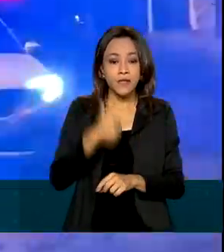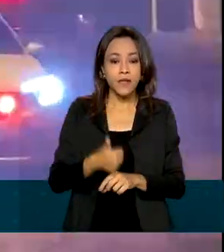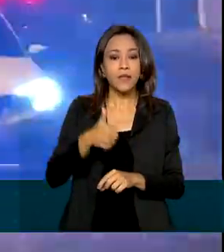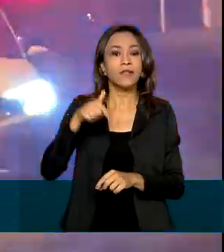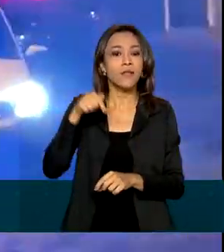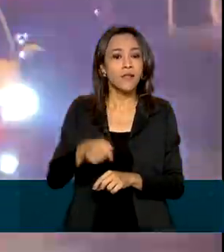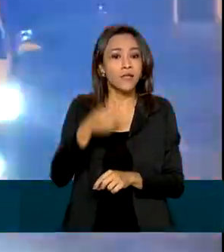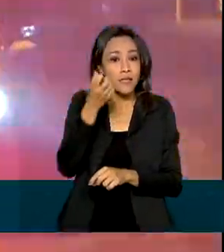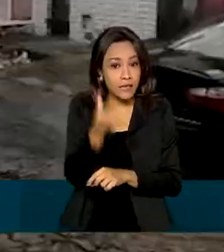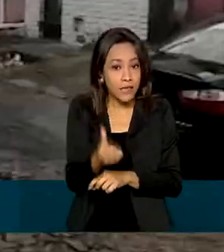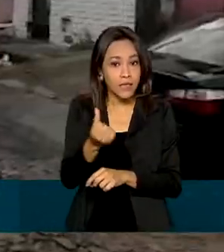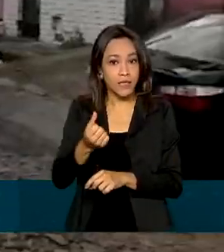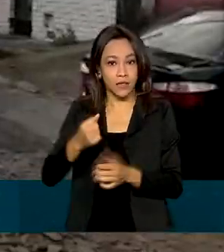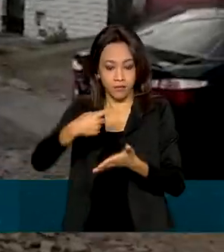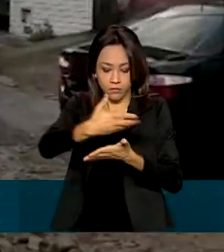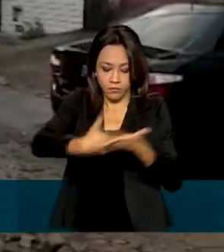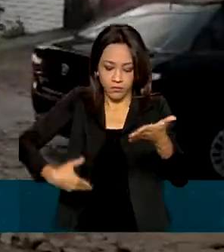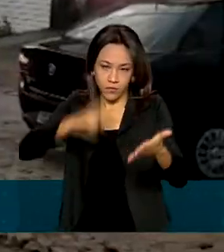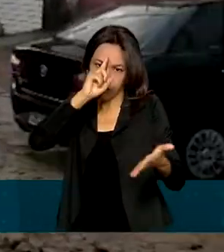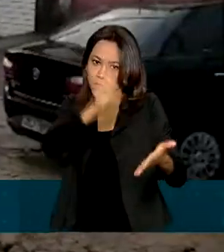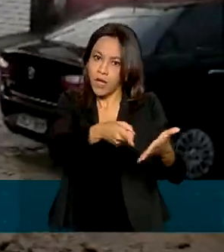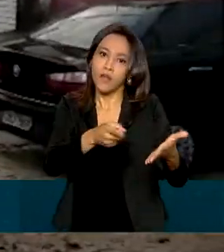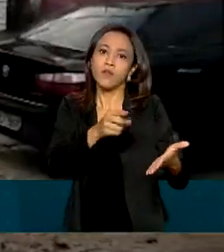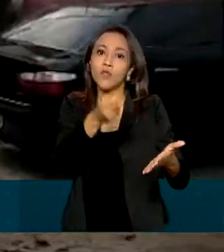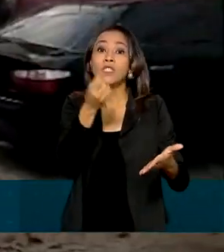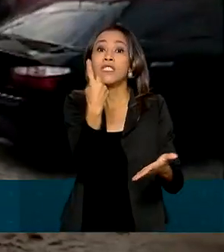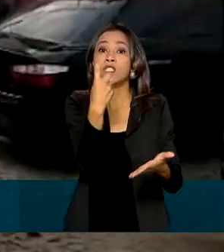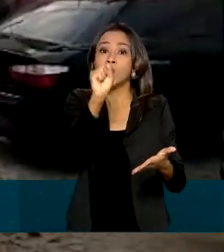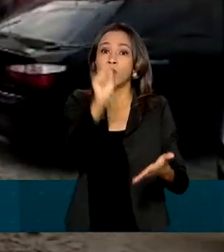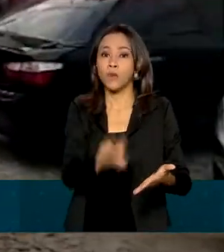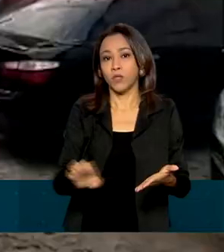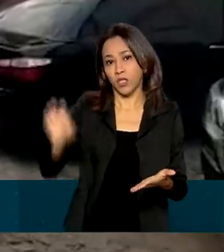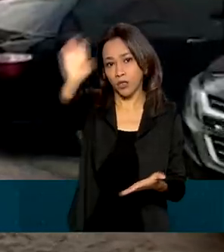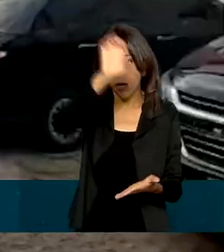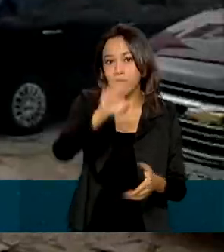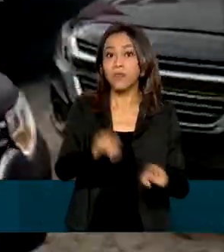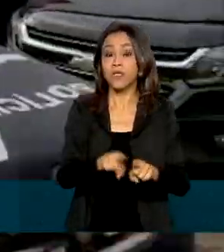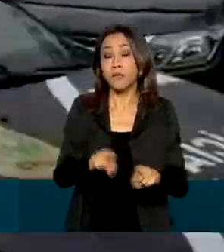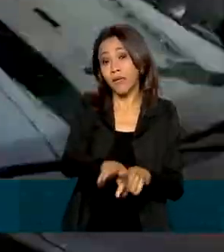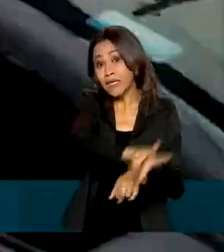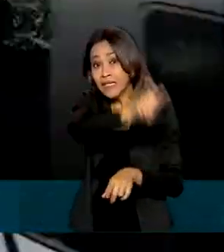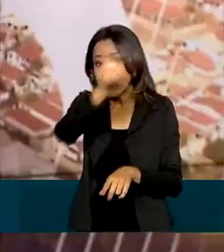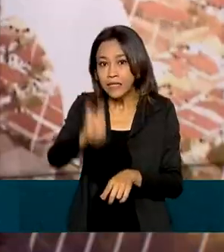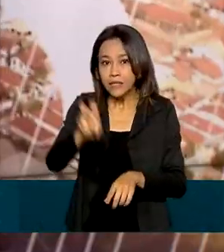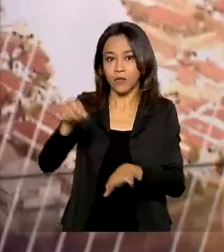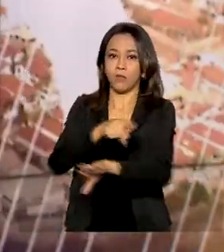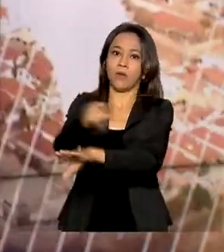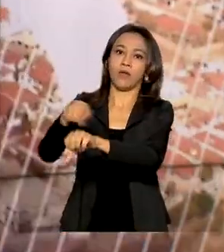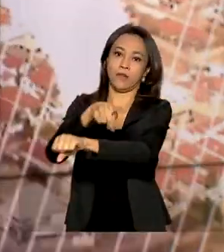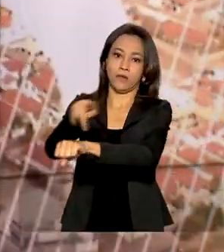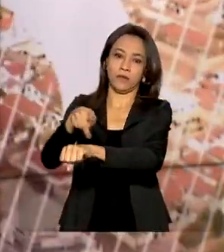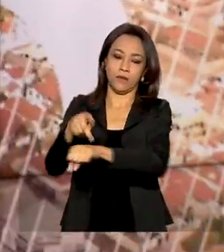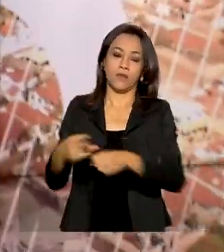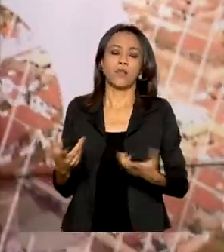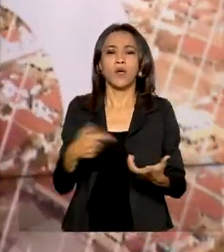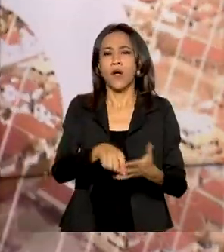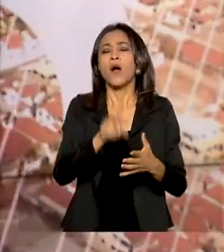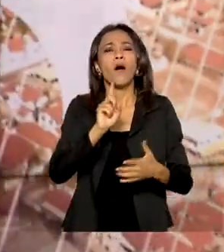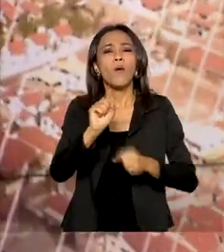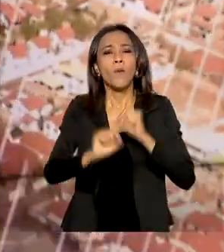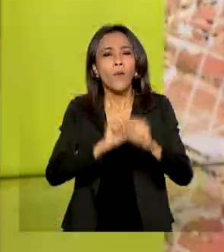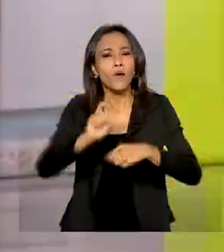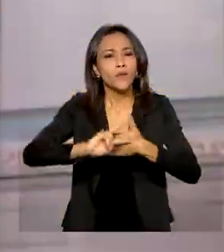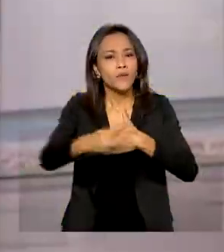de busca e apreensão são cumpridos em 18 estados do Brasil e também em outros cinco países. Os primeiros resultados da